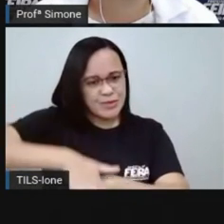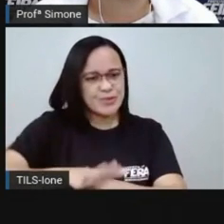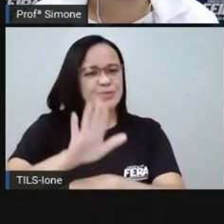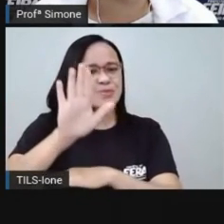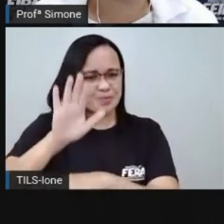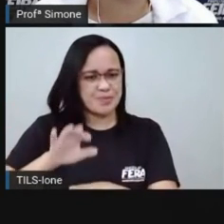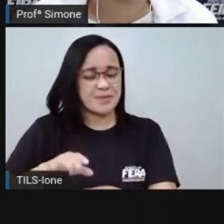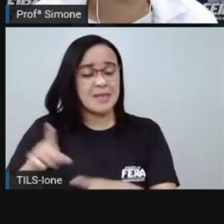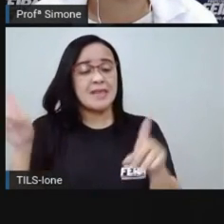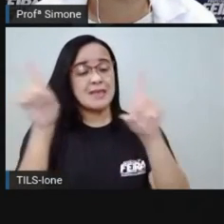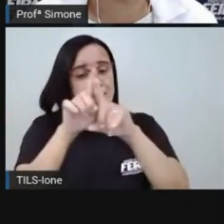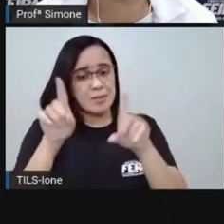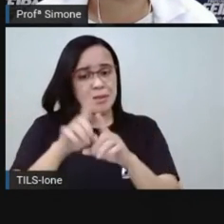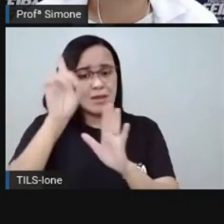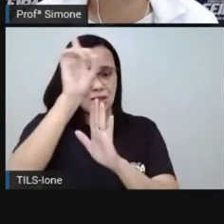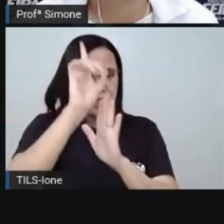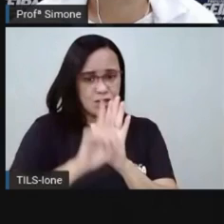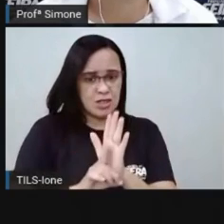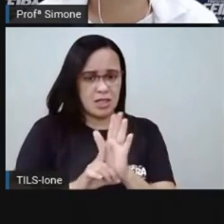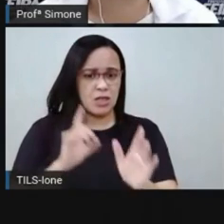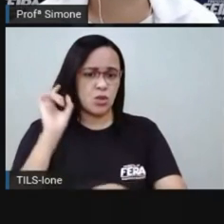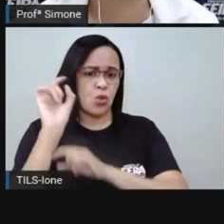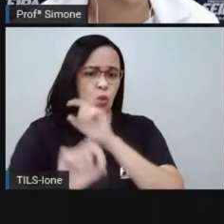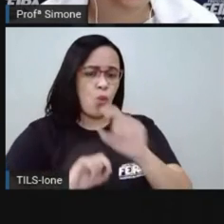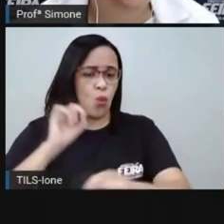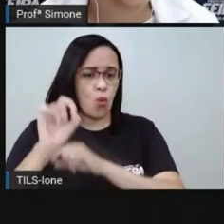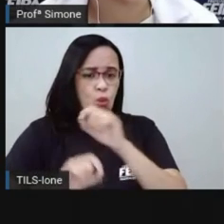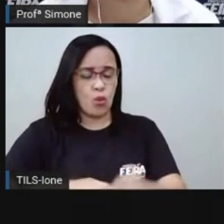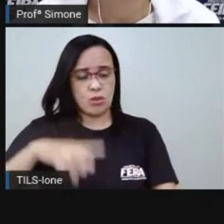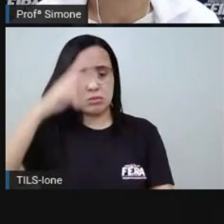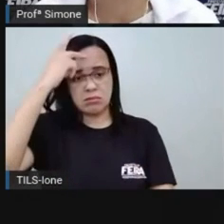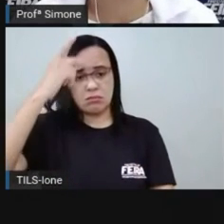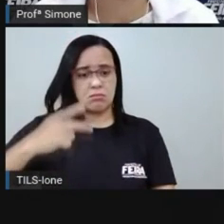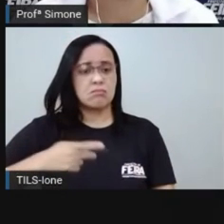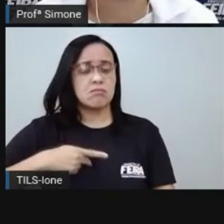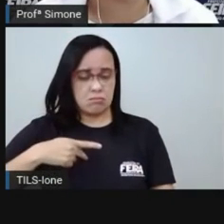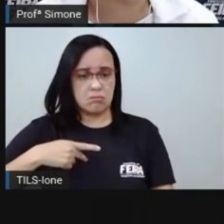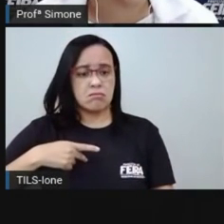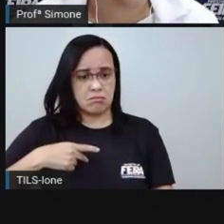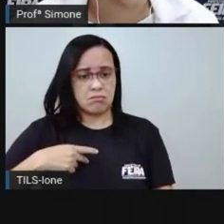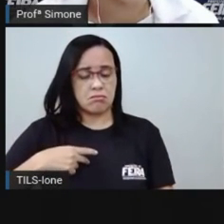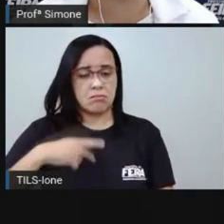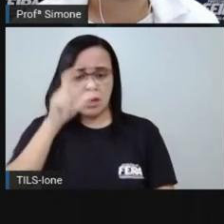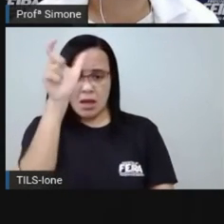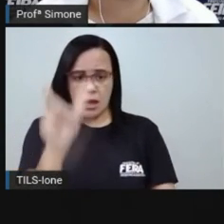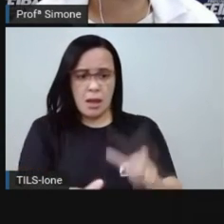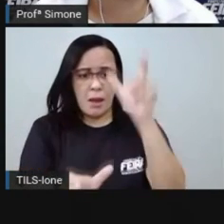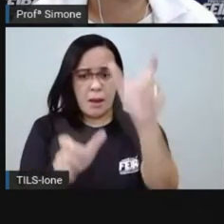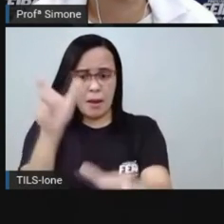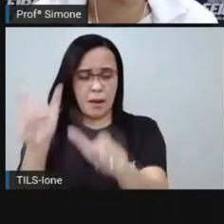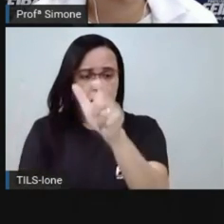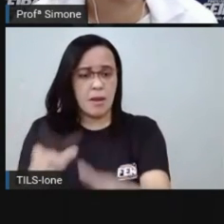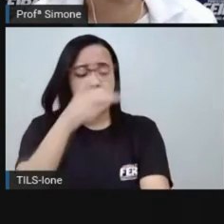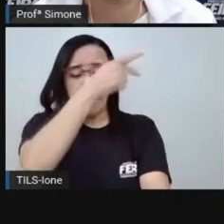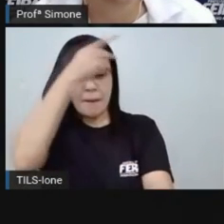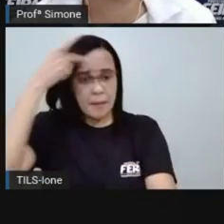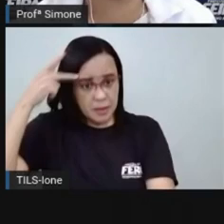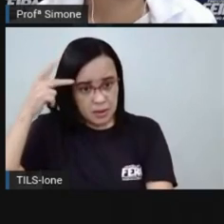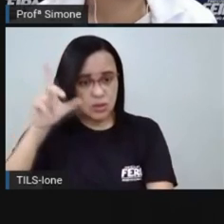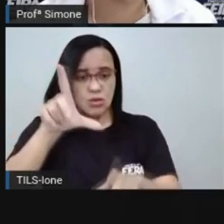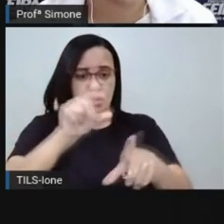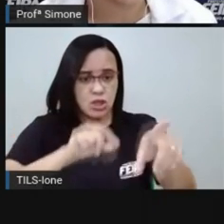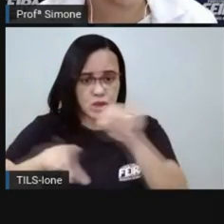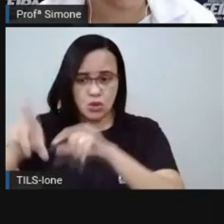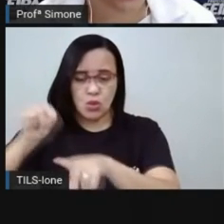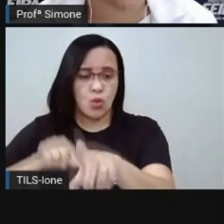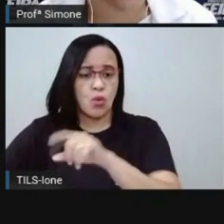autodeterminação que é o direito de existir enquanto pessoa a partir das suas próprias escolhas